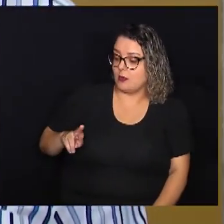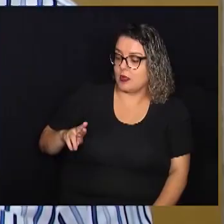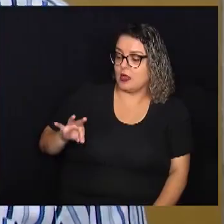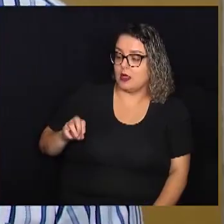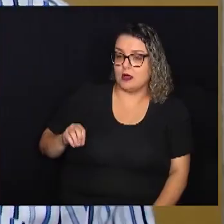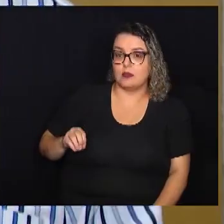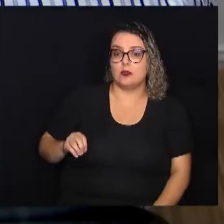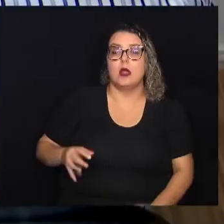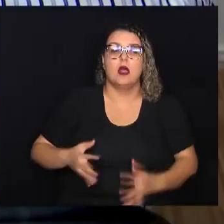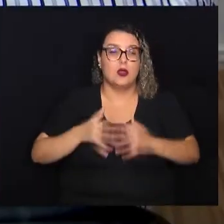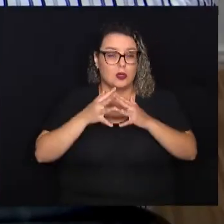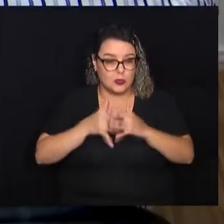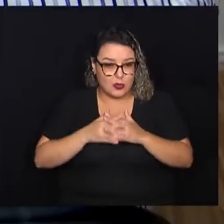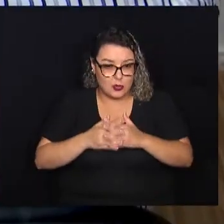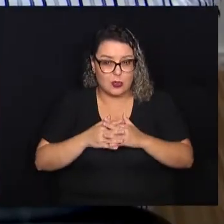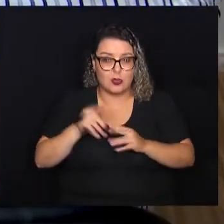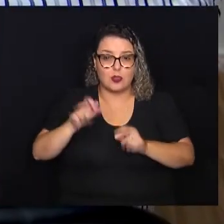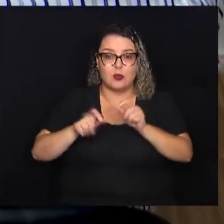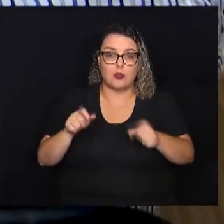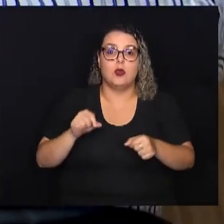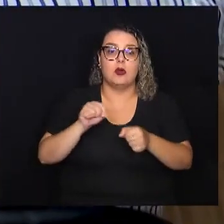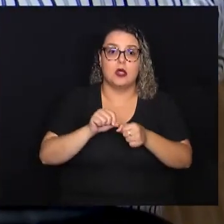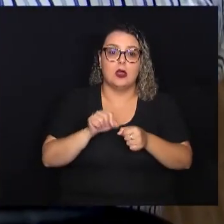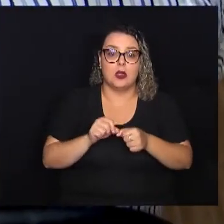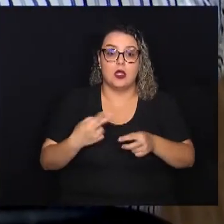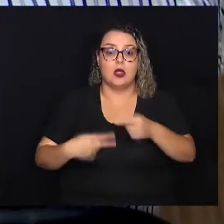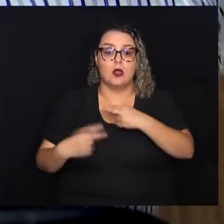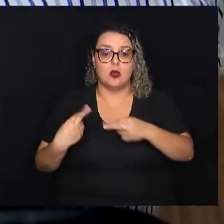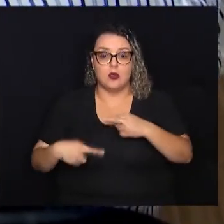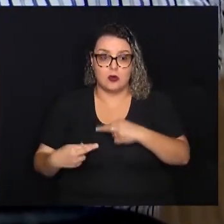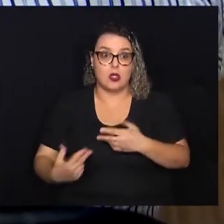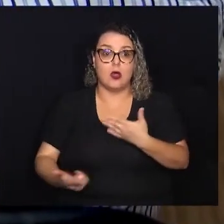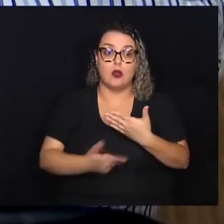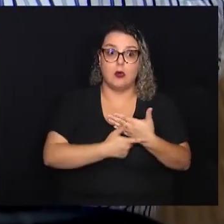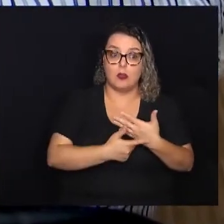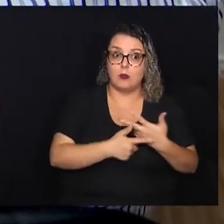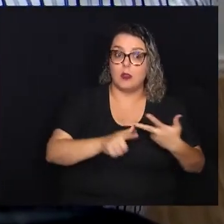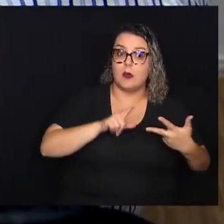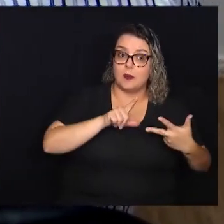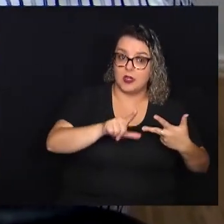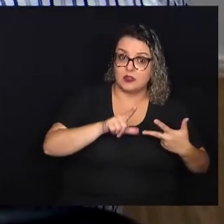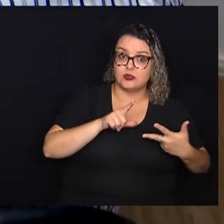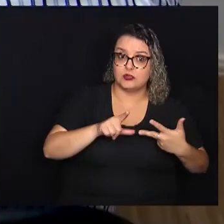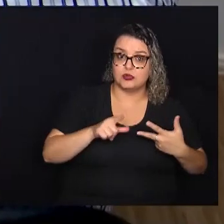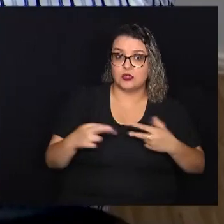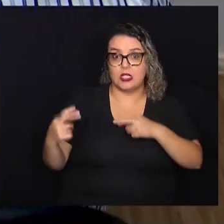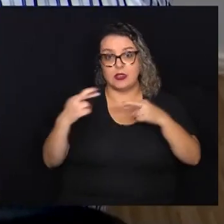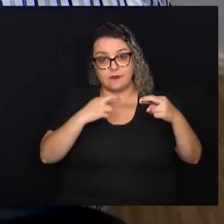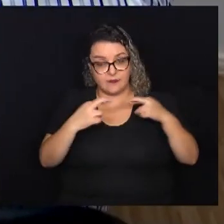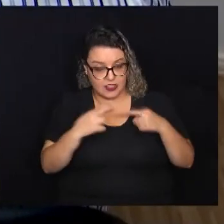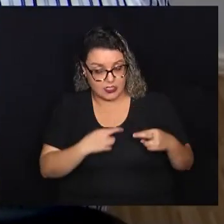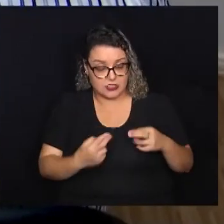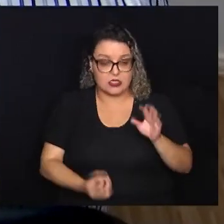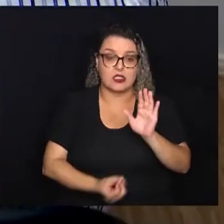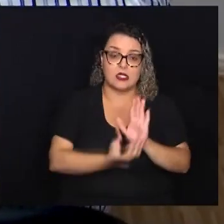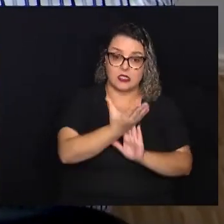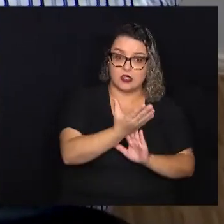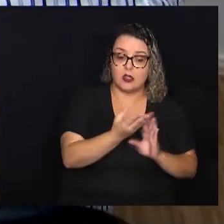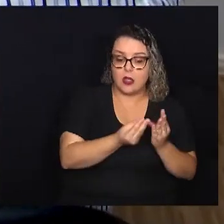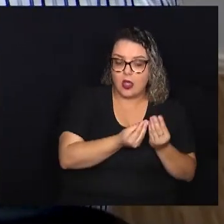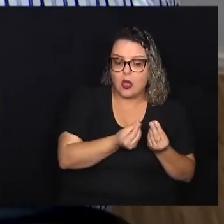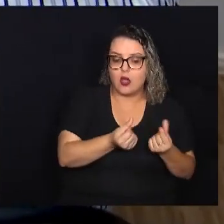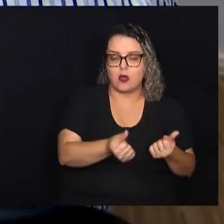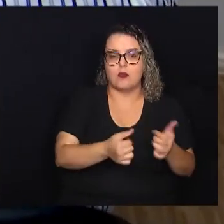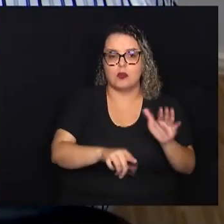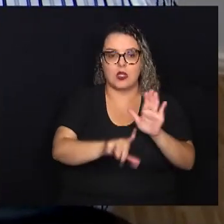mais frequente que a população faz é com relação ao papel do Legislativo, que fiscaliza, cria e aperfeiçoa